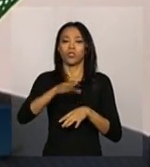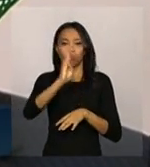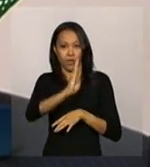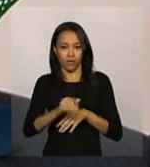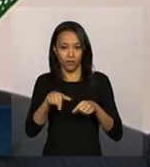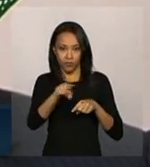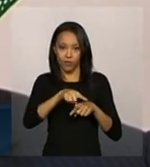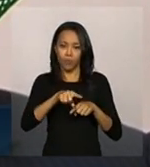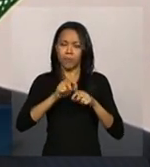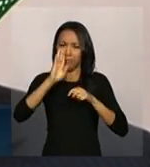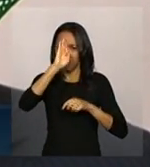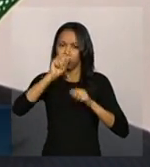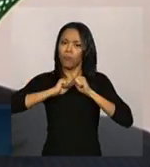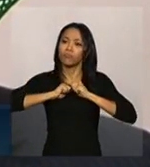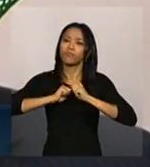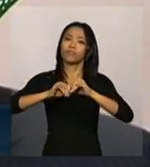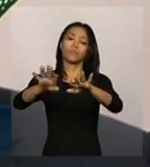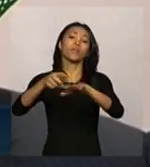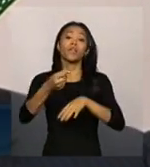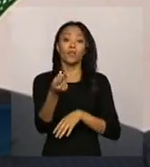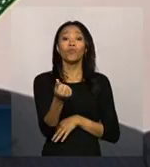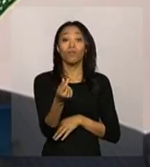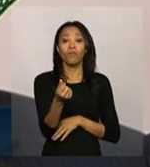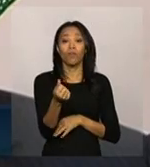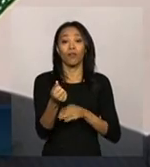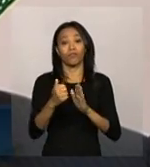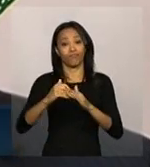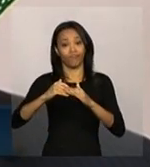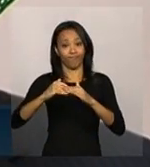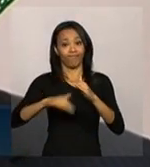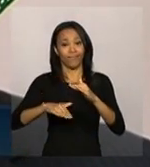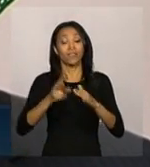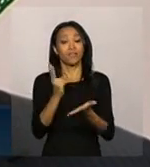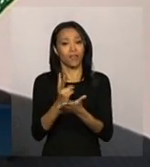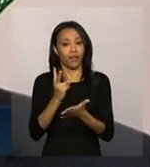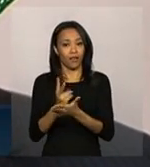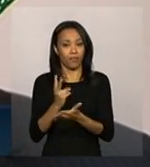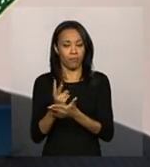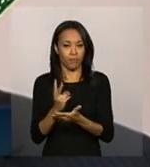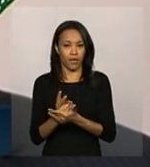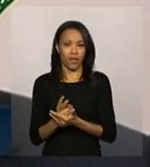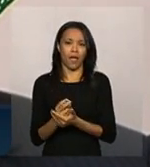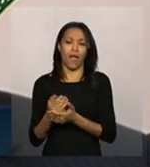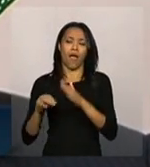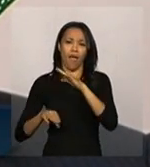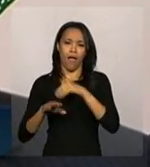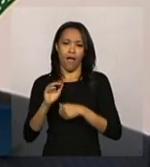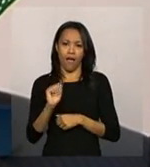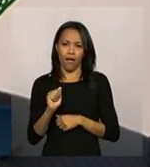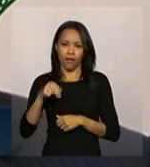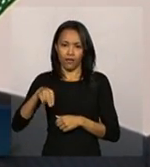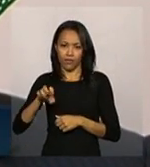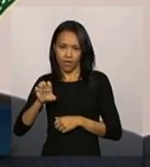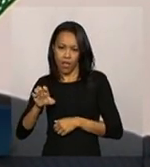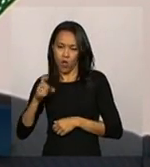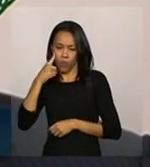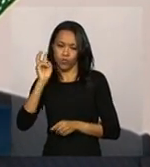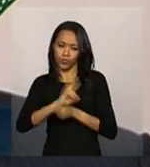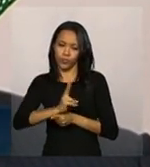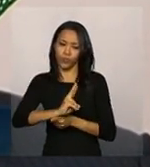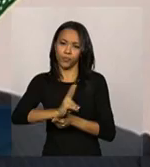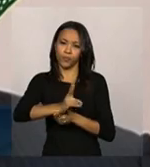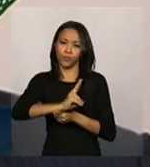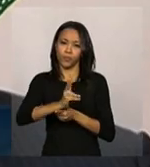consumo e com um preço, como sempre, a agência reguladora atuando, atuando com sua expertise na